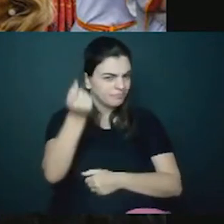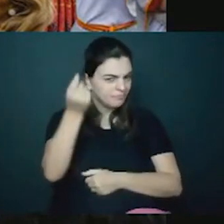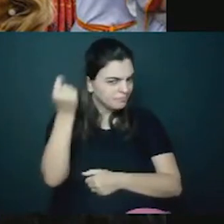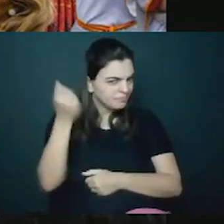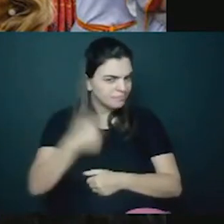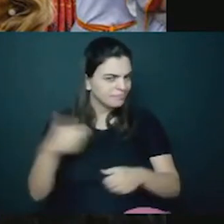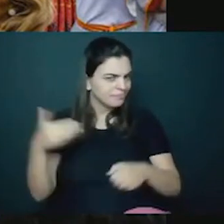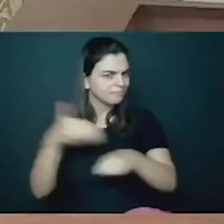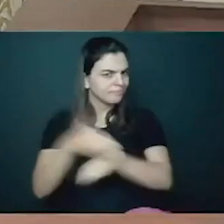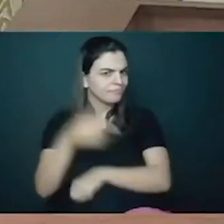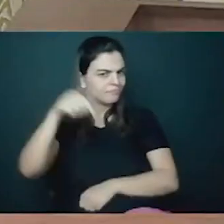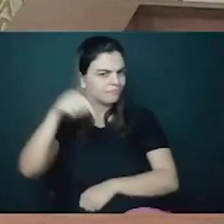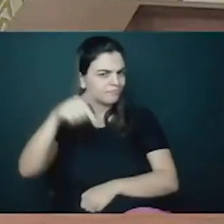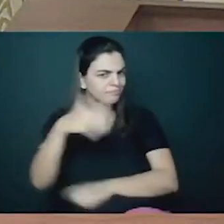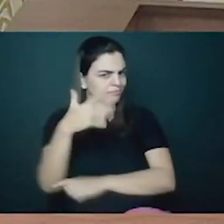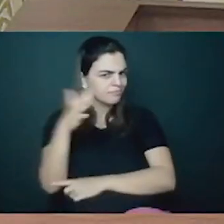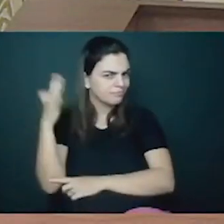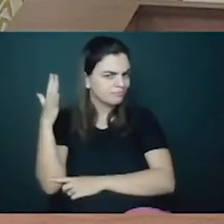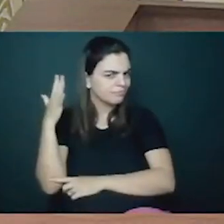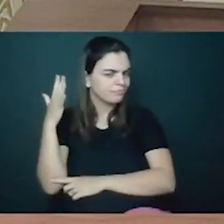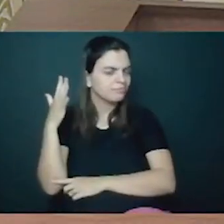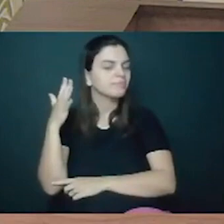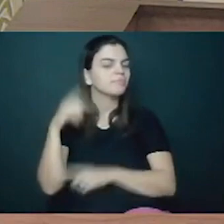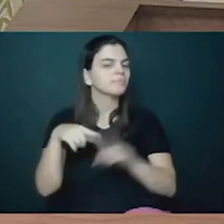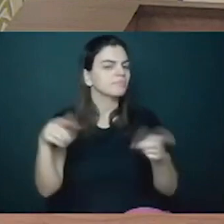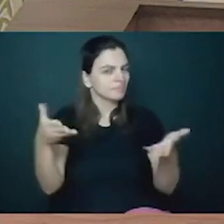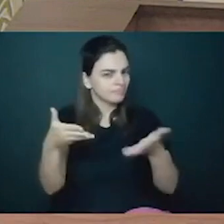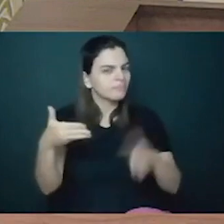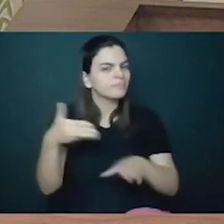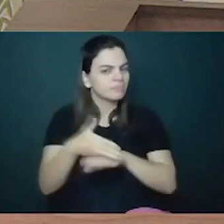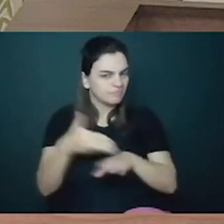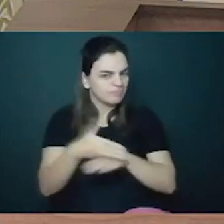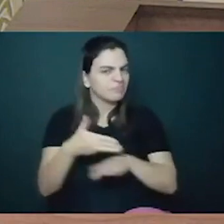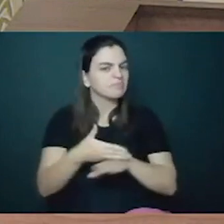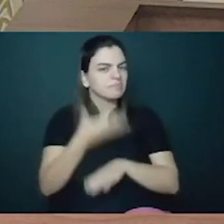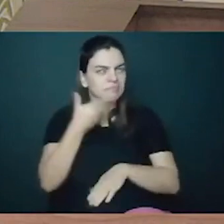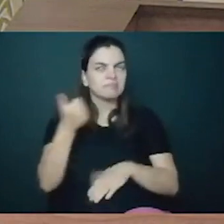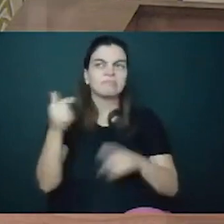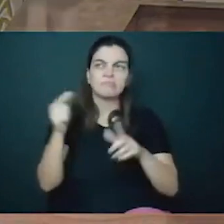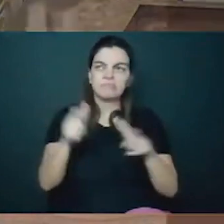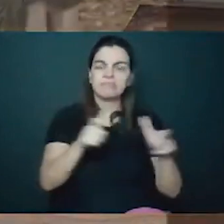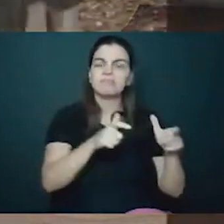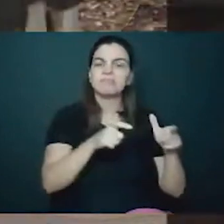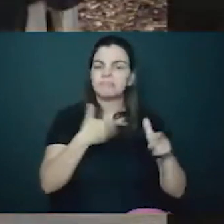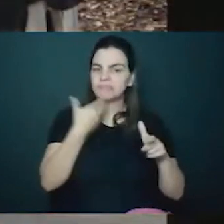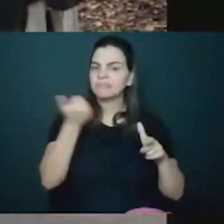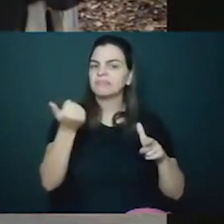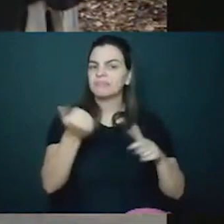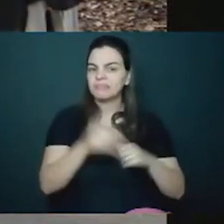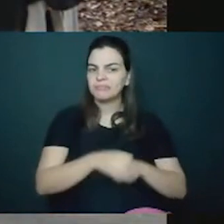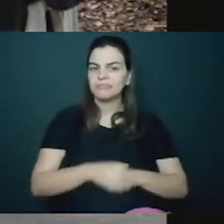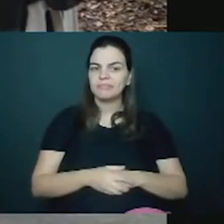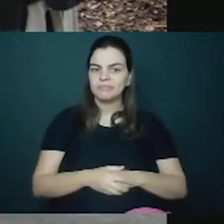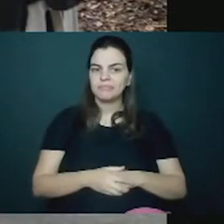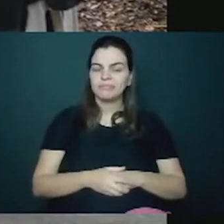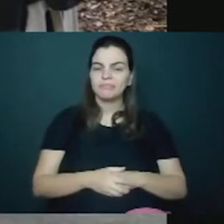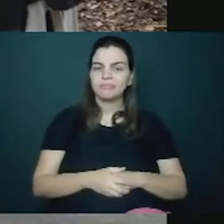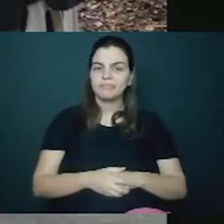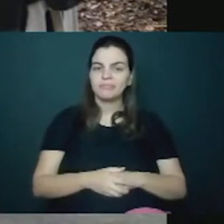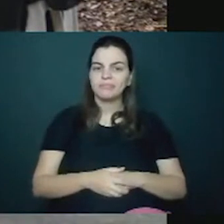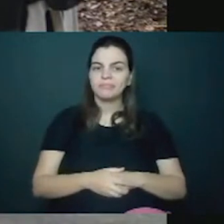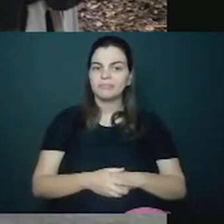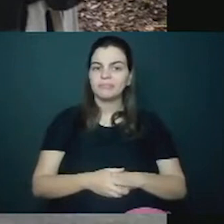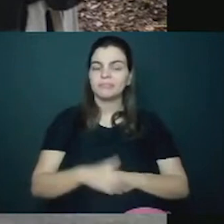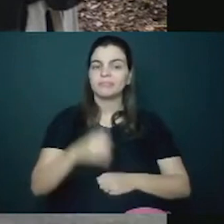ficaram encantados com a melhoria do local. A realização deste grande evento só foi possível graças a uma grande junção de